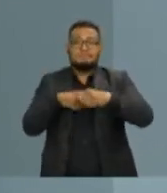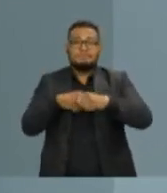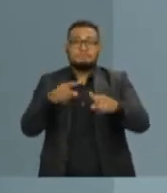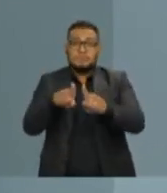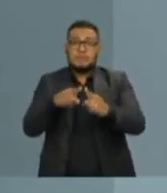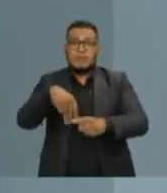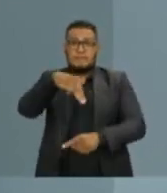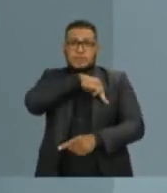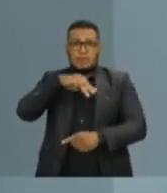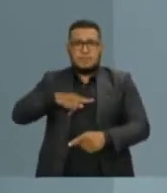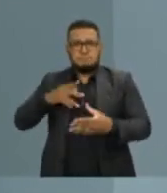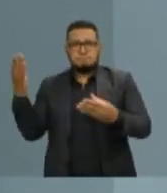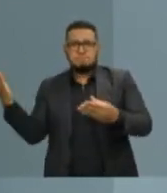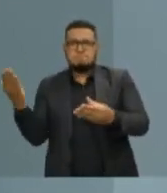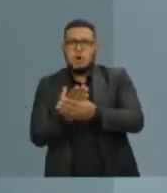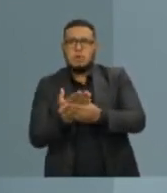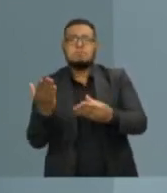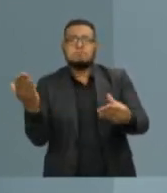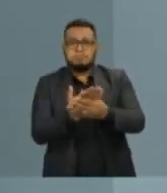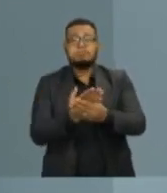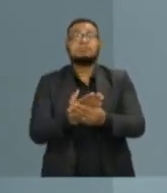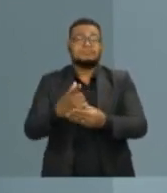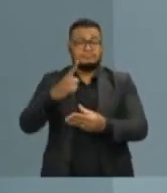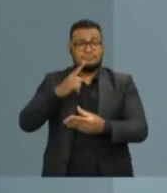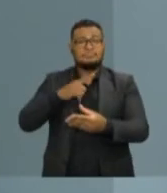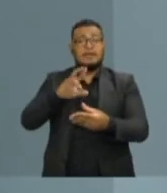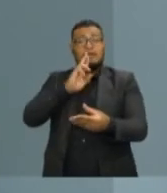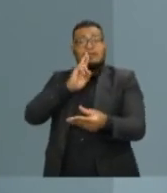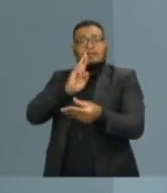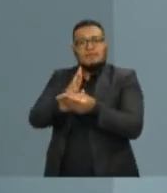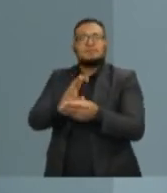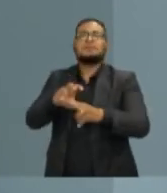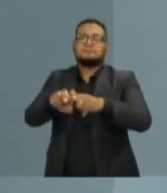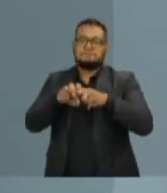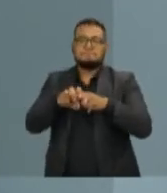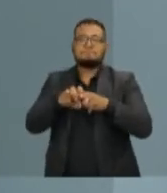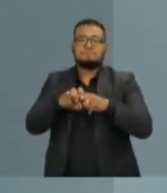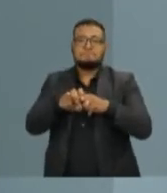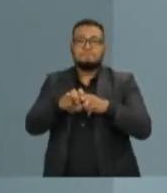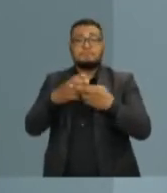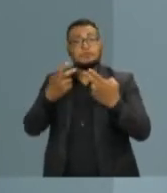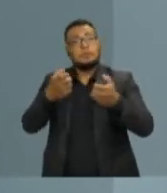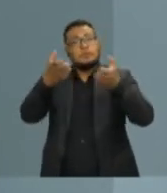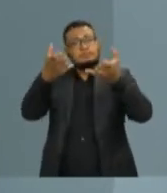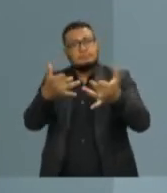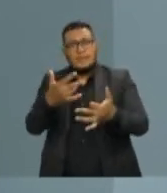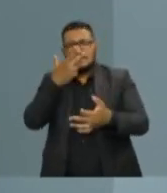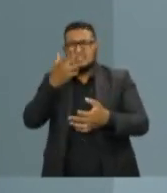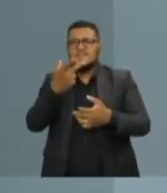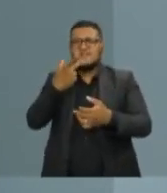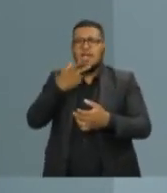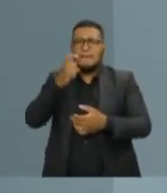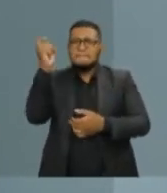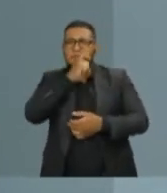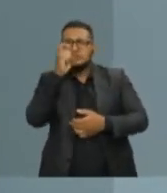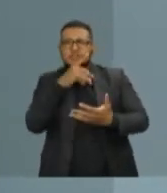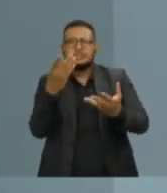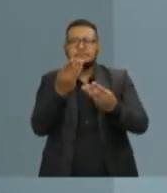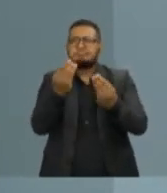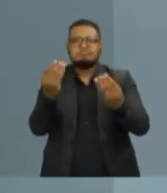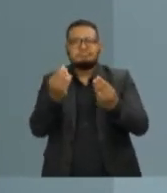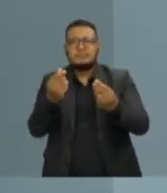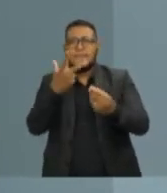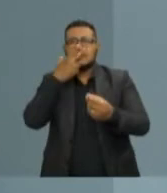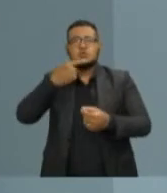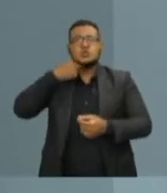pelo Ministério Público e está respondendo judicialmente por essas ações. Querer dizer que isso é uma inverdade, querer dizer que isso é mentira, é